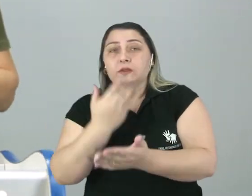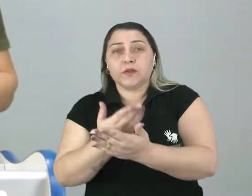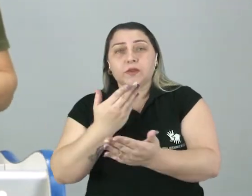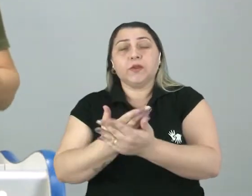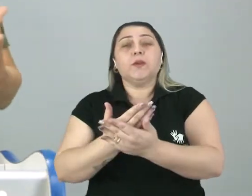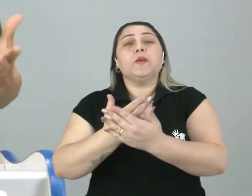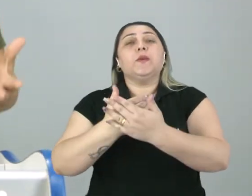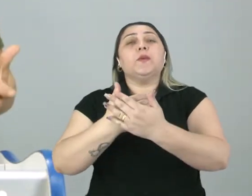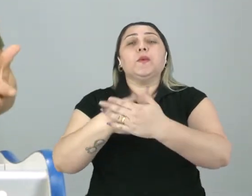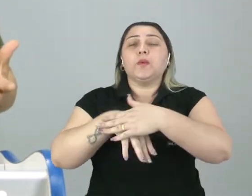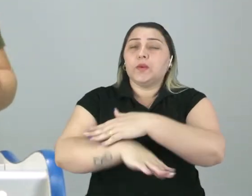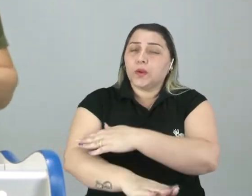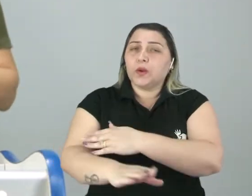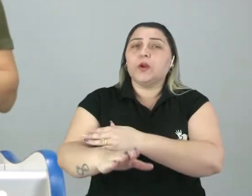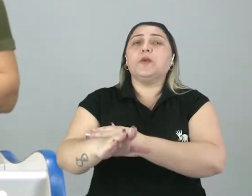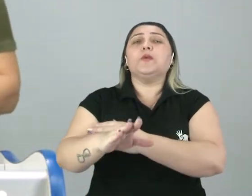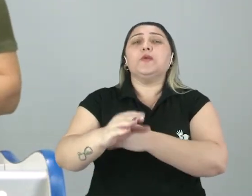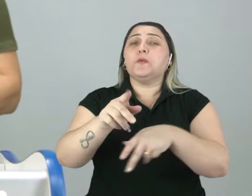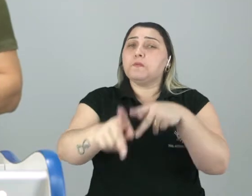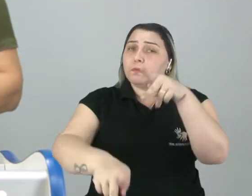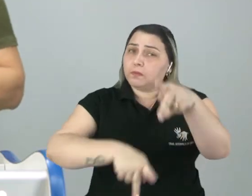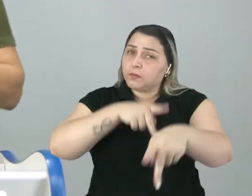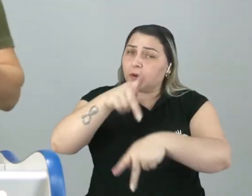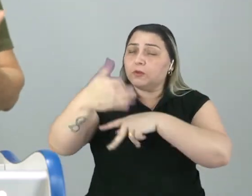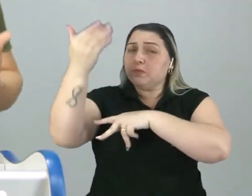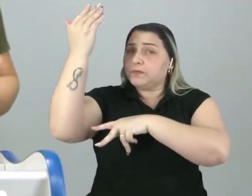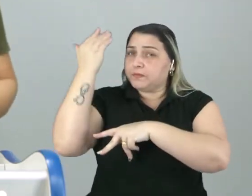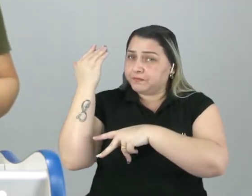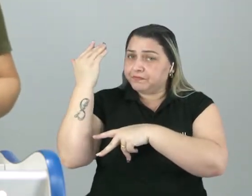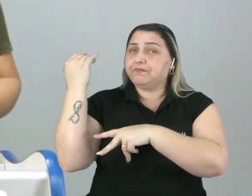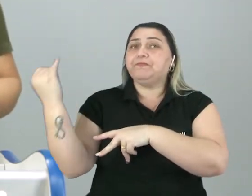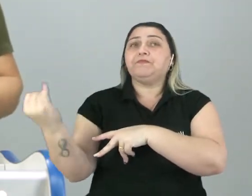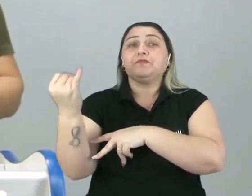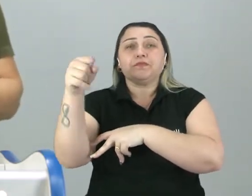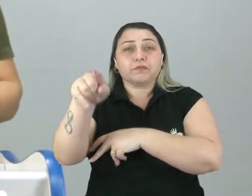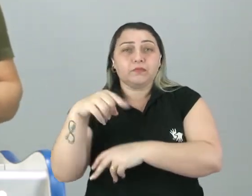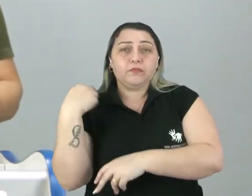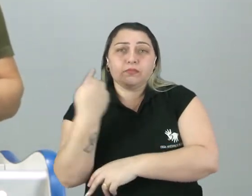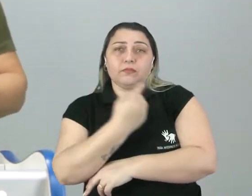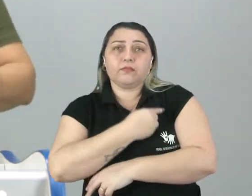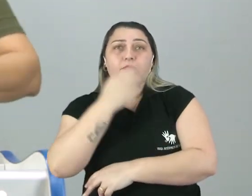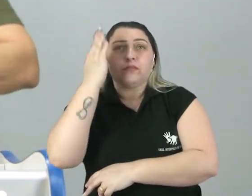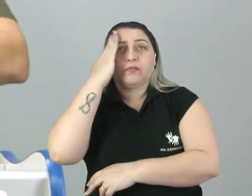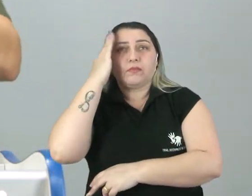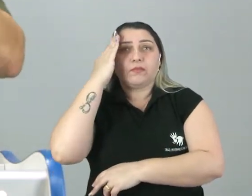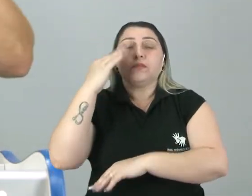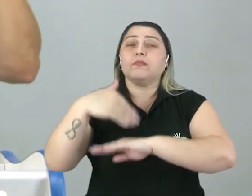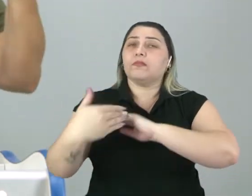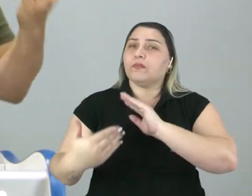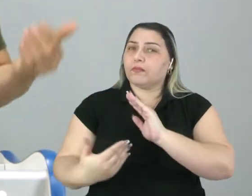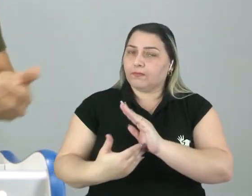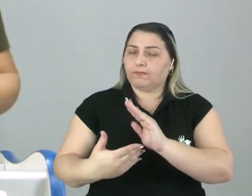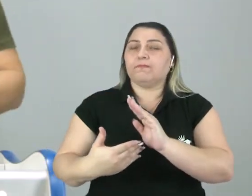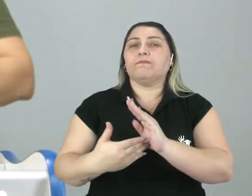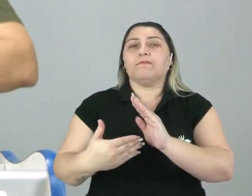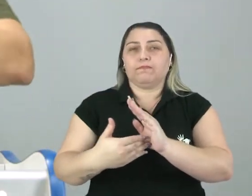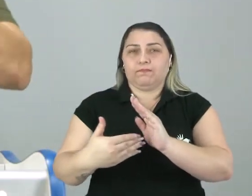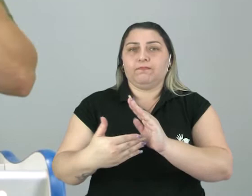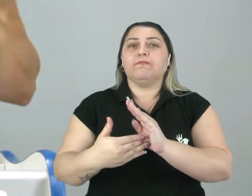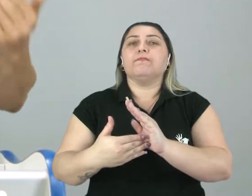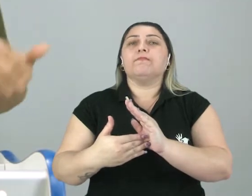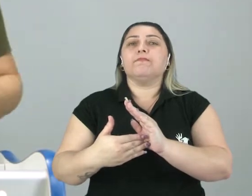estuda o costume de uma época, de um povo. E é bem interessante que nós saibamos todos esses aspectos